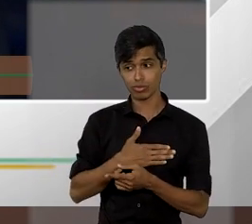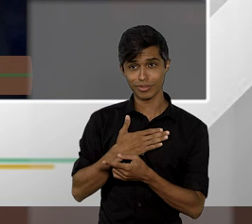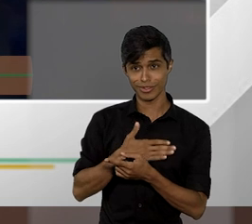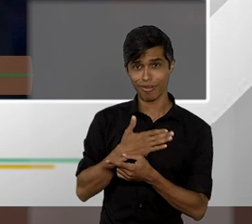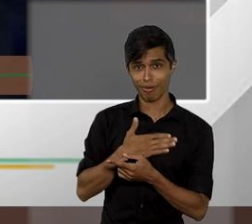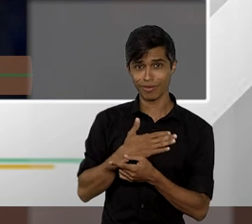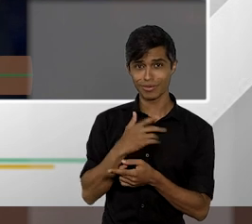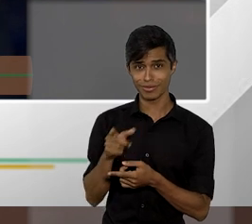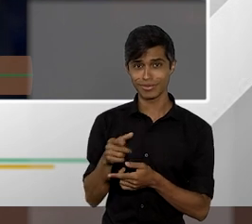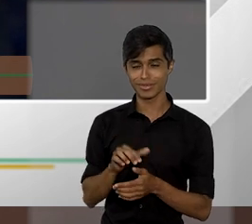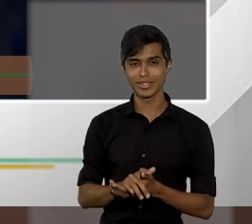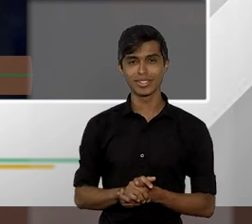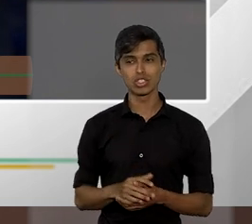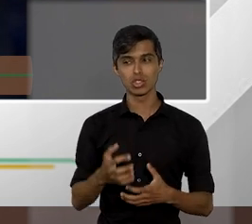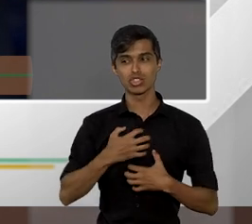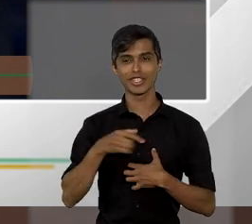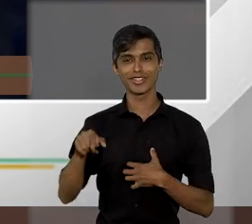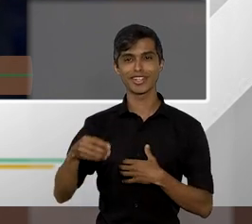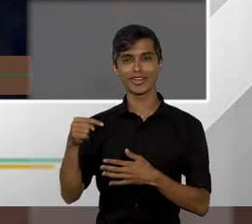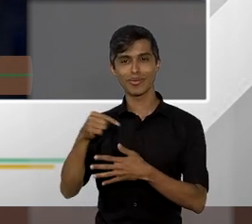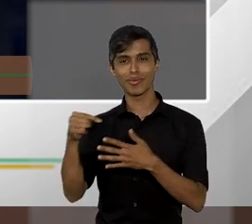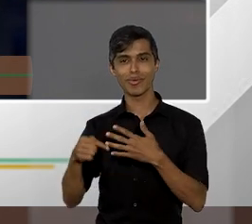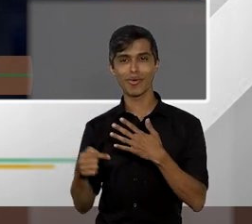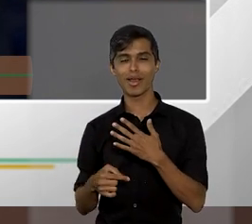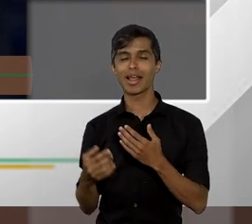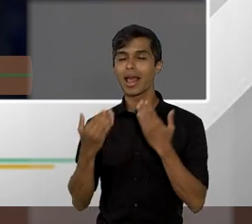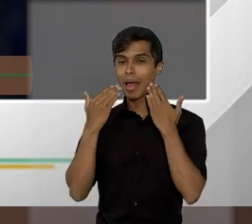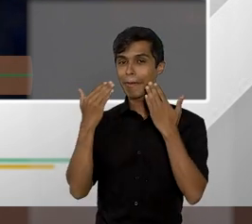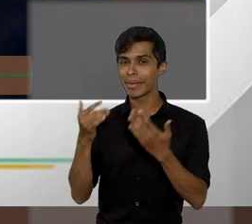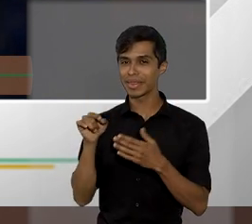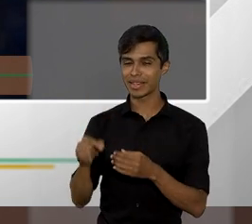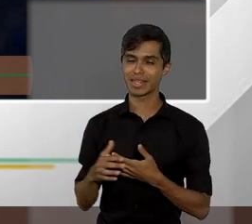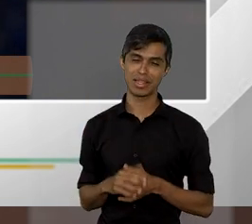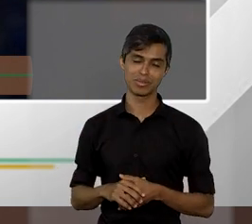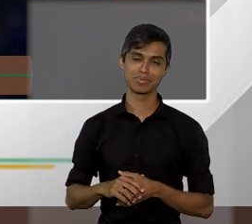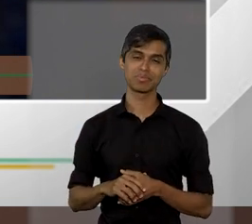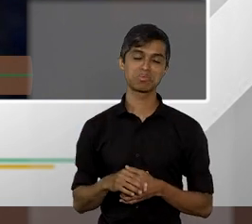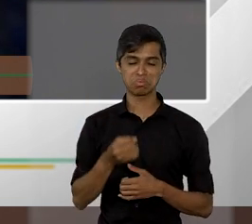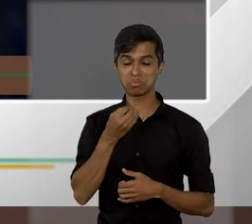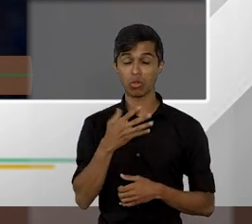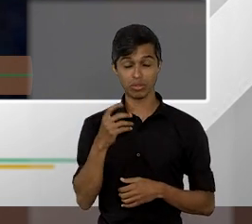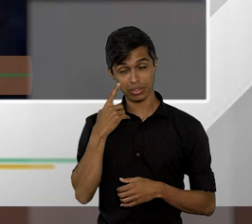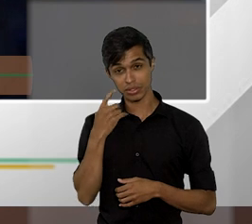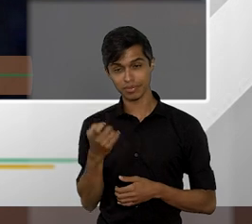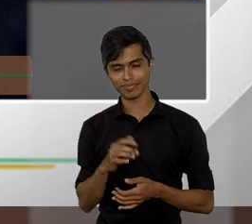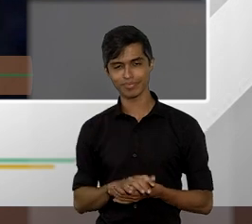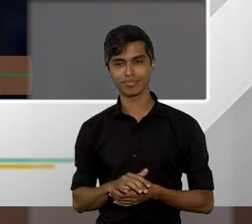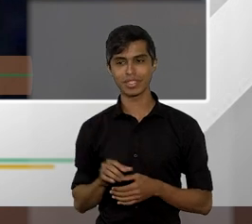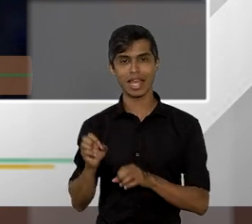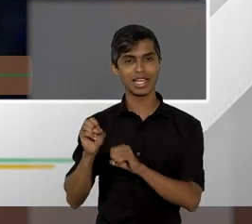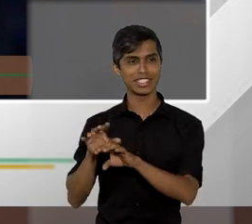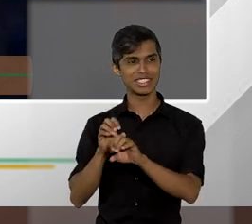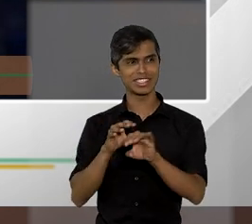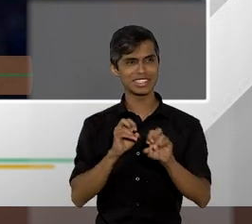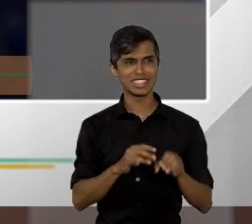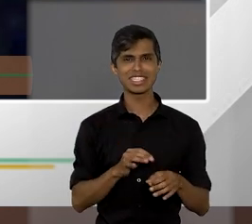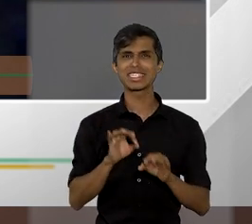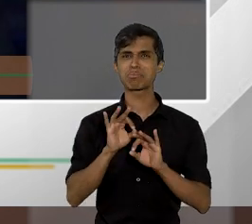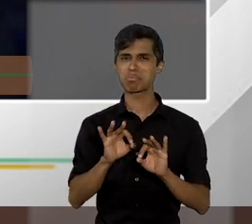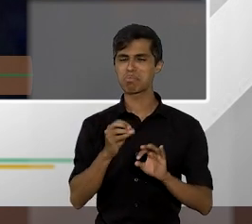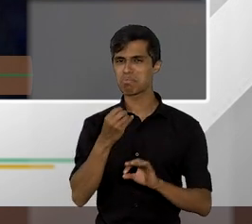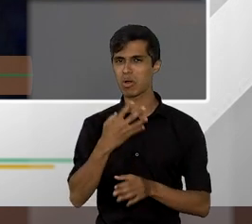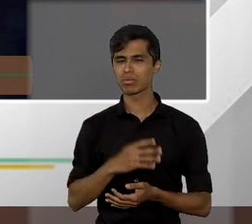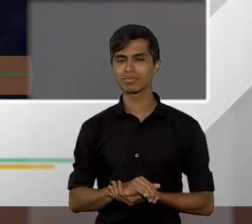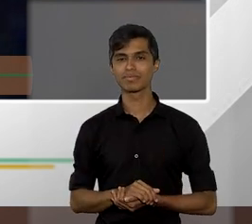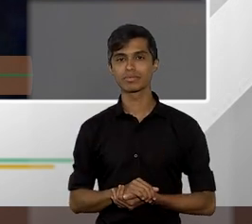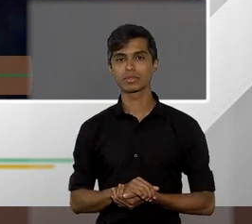recurso repetitivo da forma como as teses são construídas no Superior Tribunal de Justiça que são enfim didaticamente construídas etc